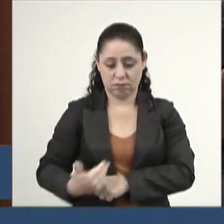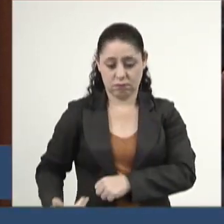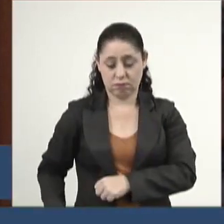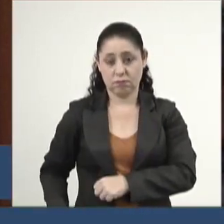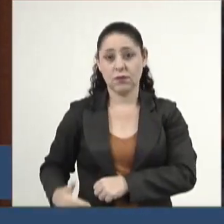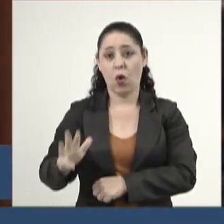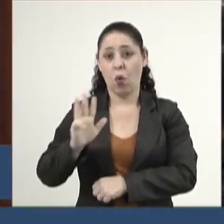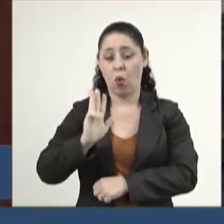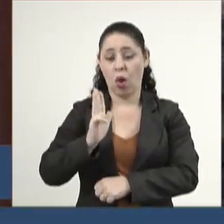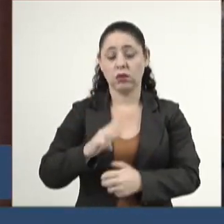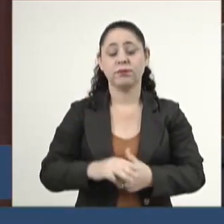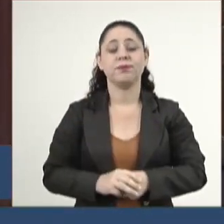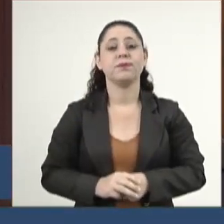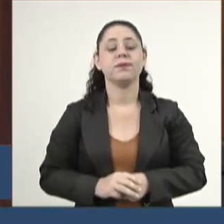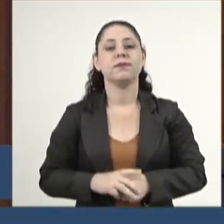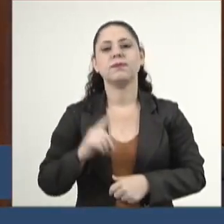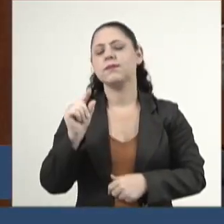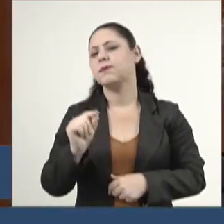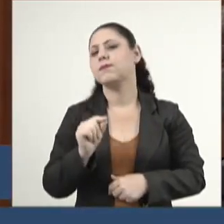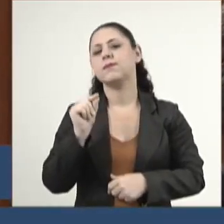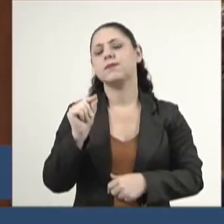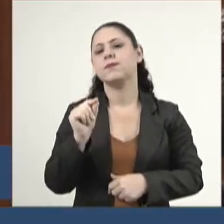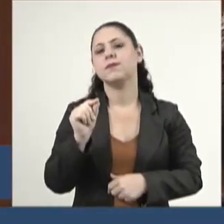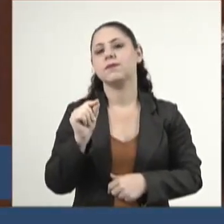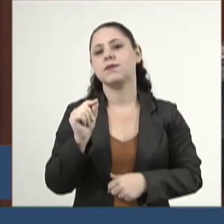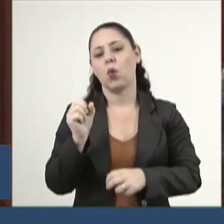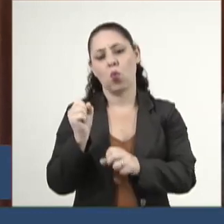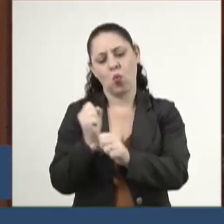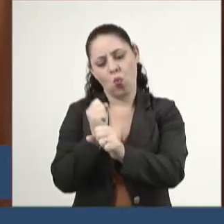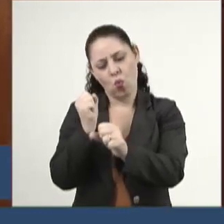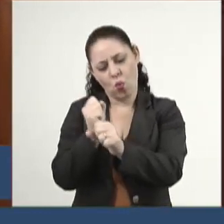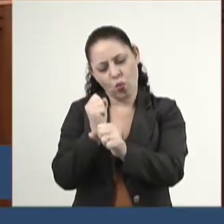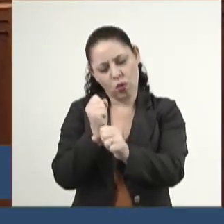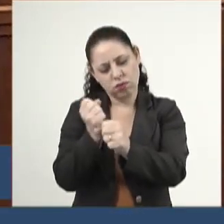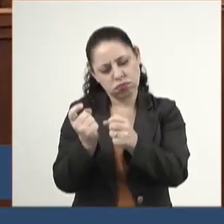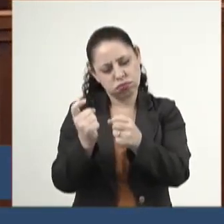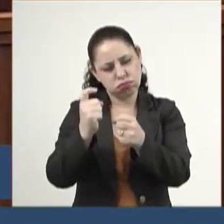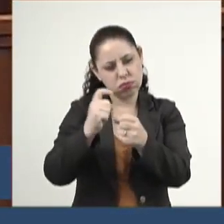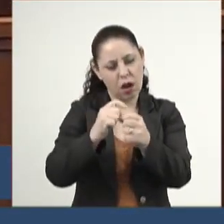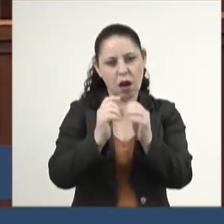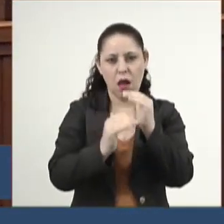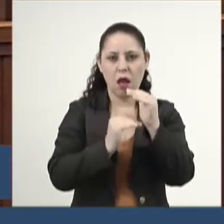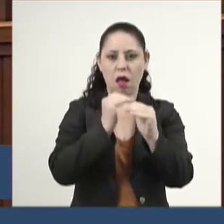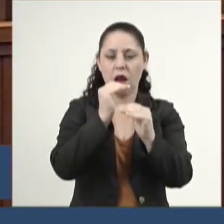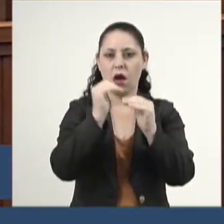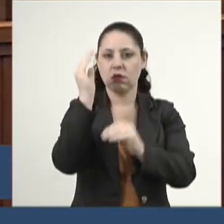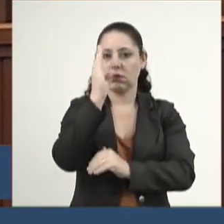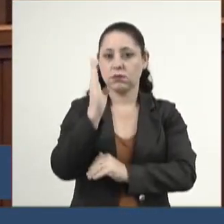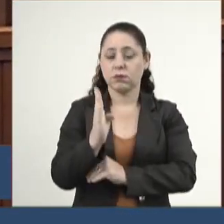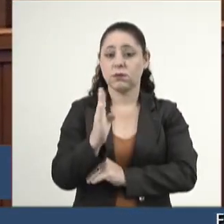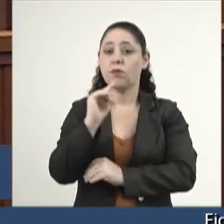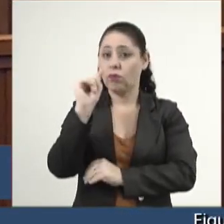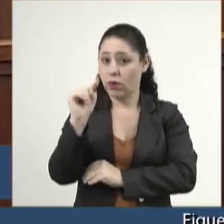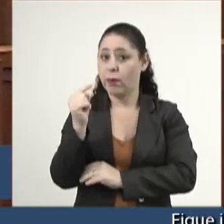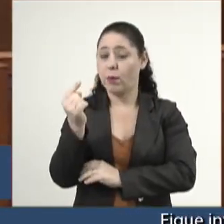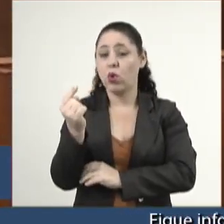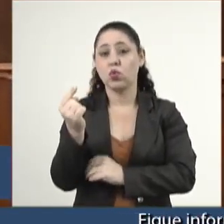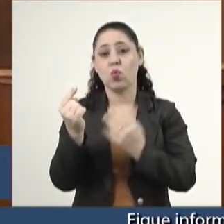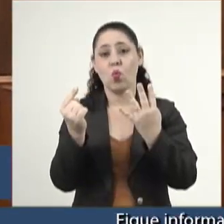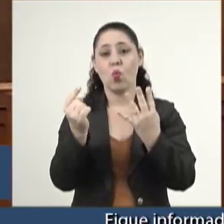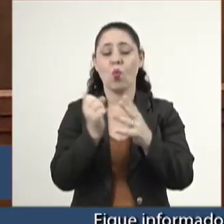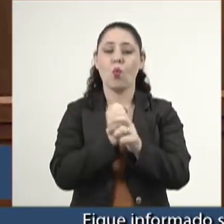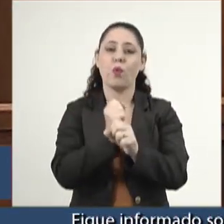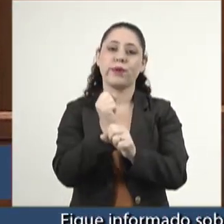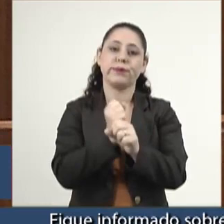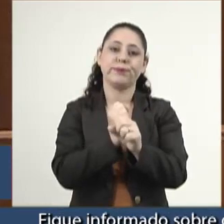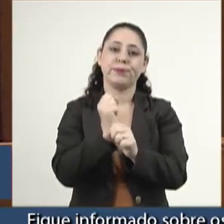Lula que está reconstruindo o Brasil. Depois de quatro